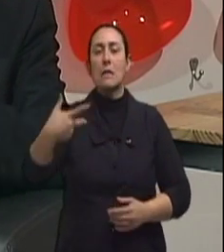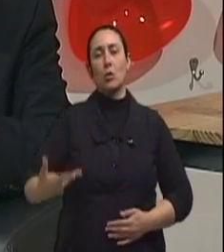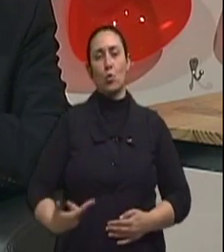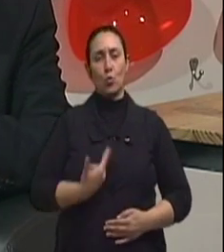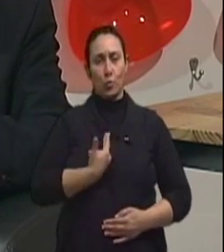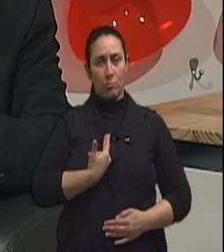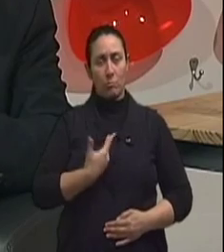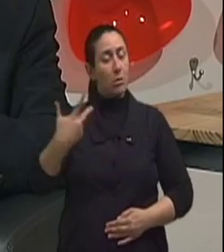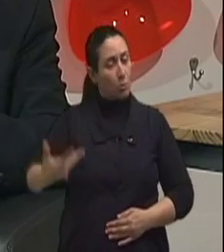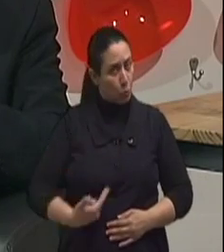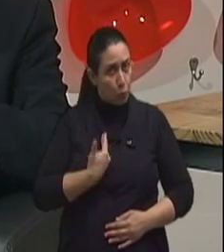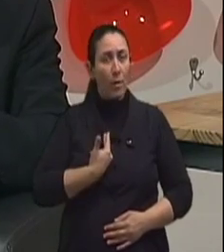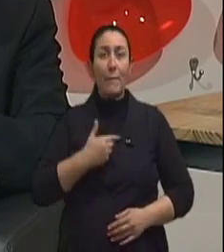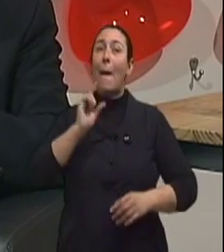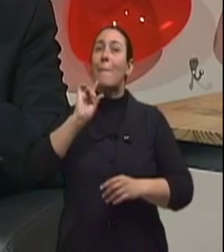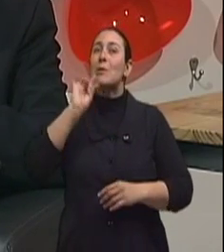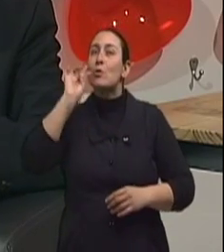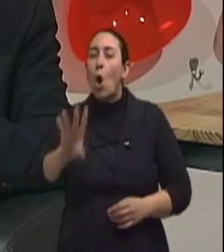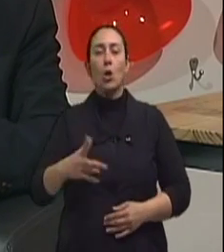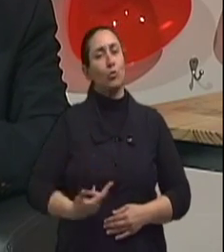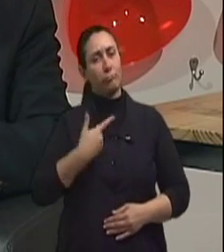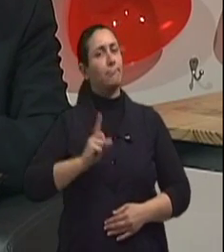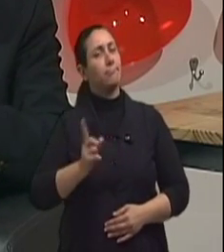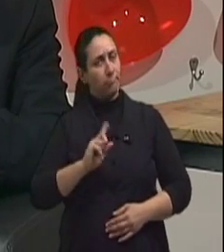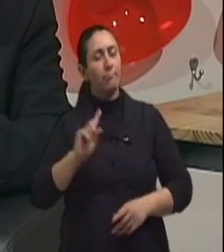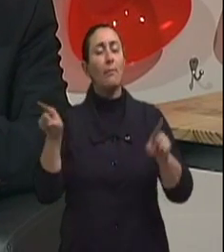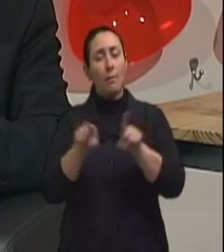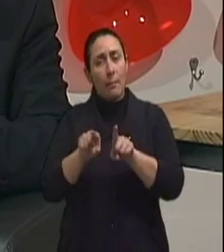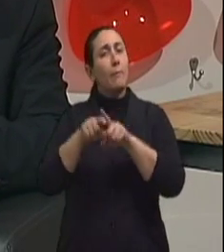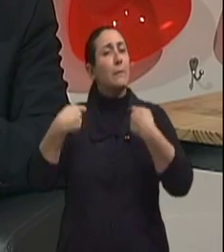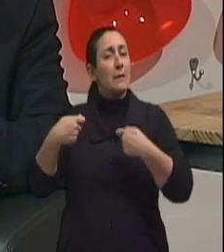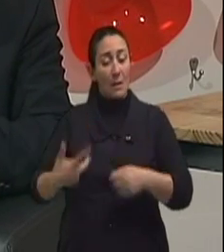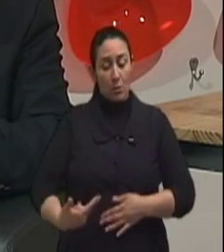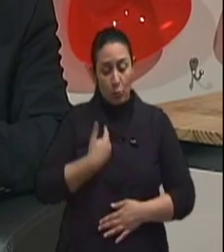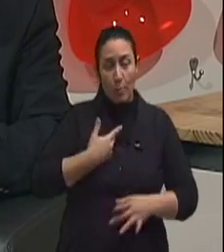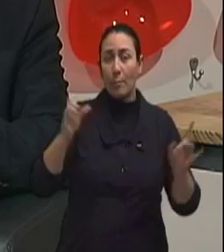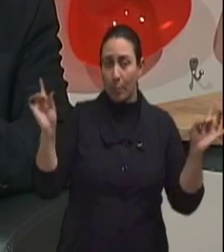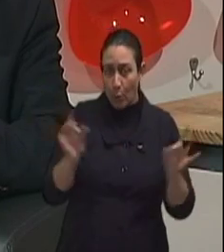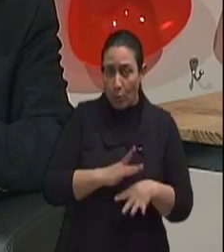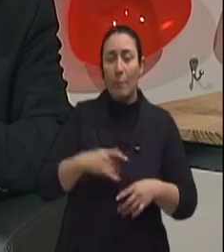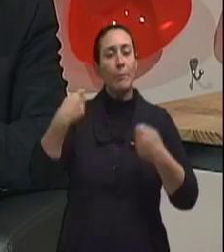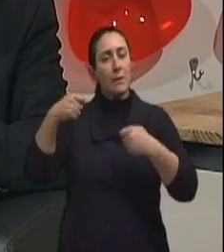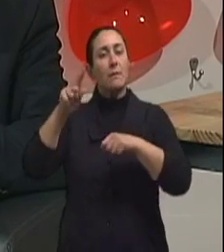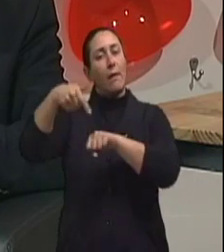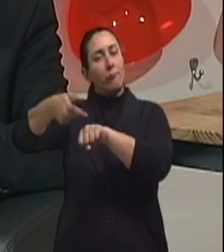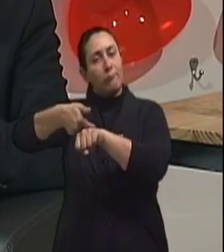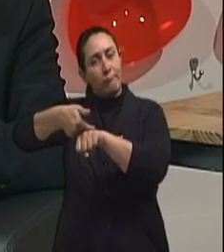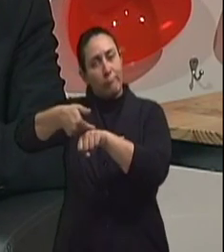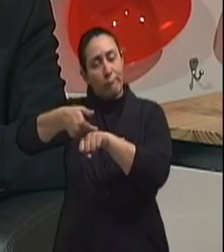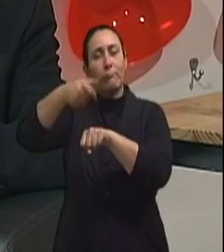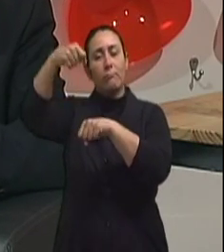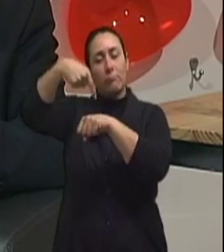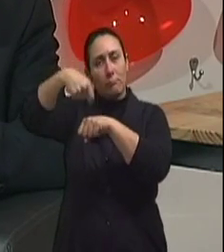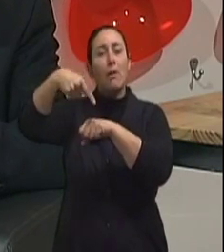apenas a cirurgia. Hoje se sabe que, além da cirurgia, é necessário ver qual o papel da quimioterapia e qual